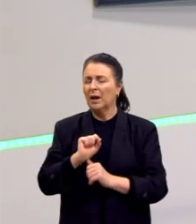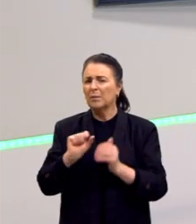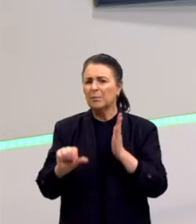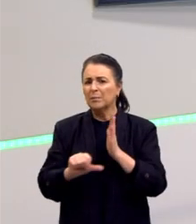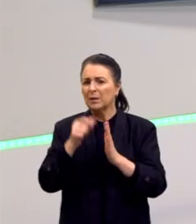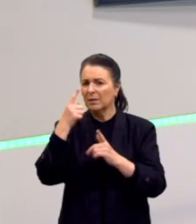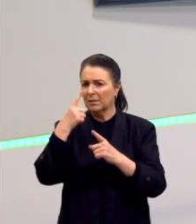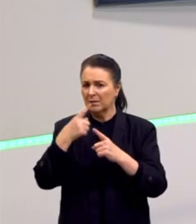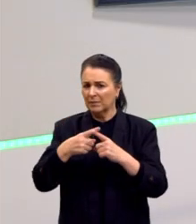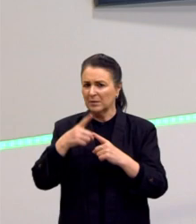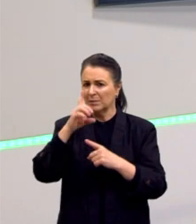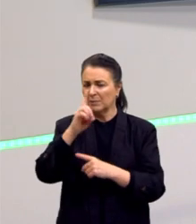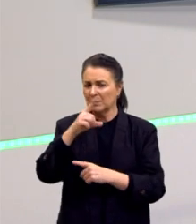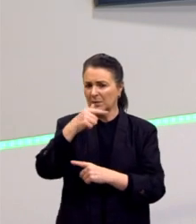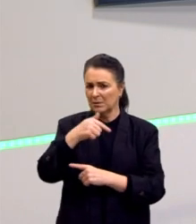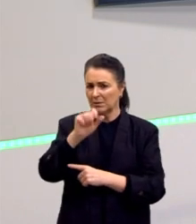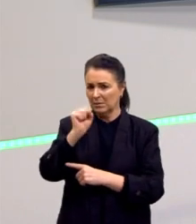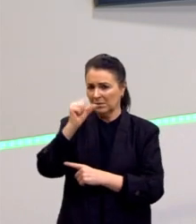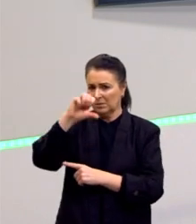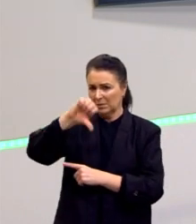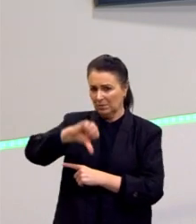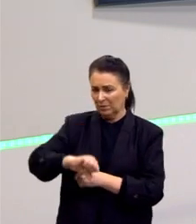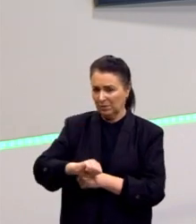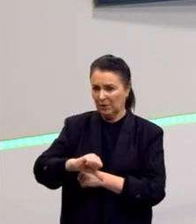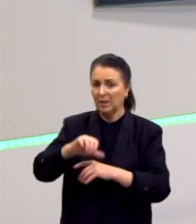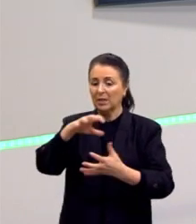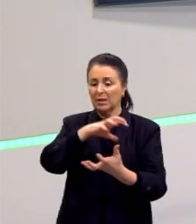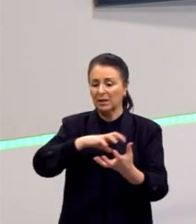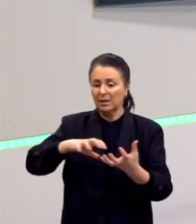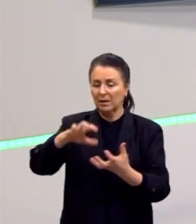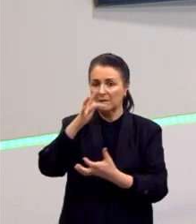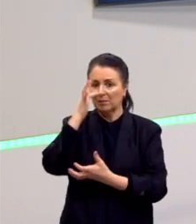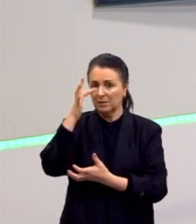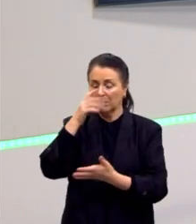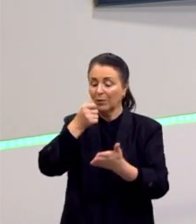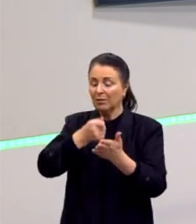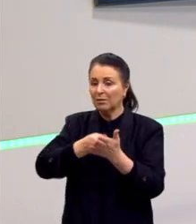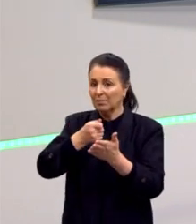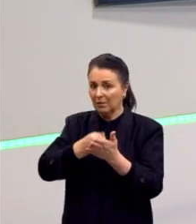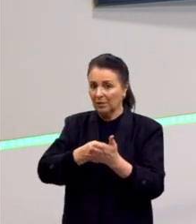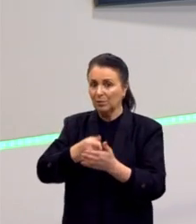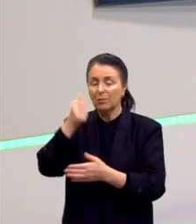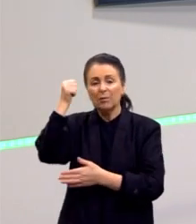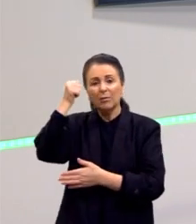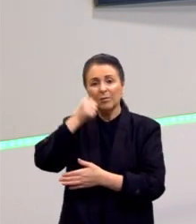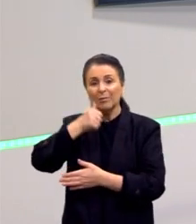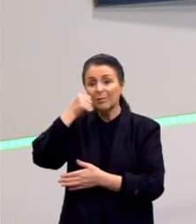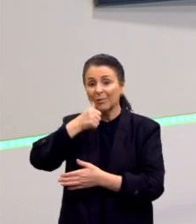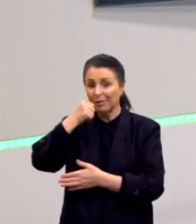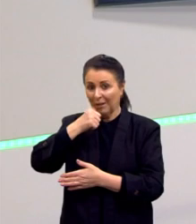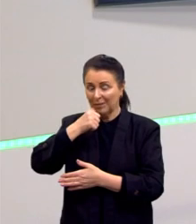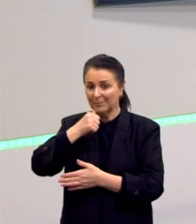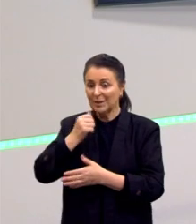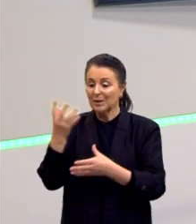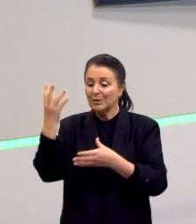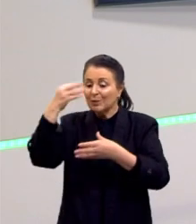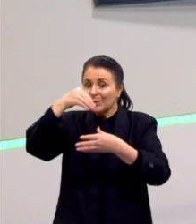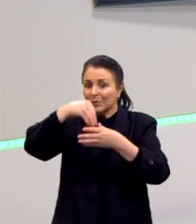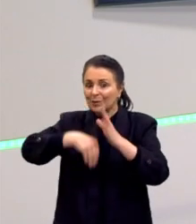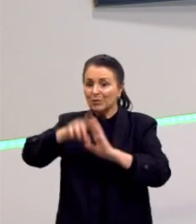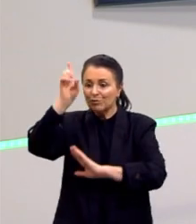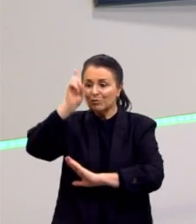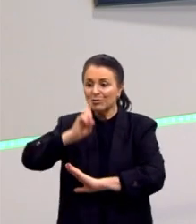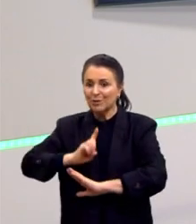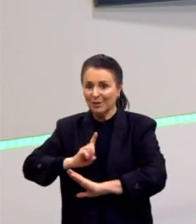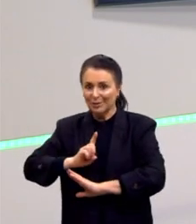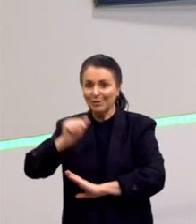1789 da Revolução Francesa, a tentativa, foi uma mulher, a tentativa de colocar direitos